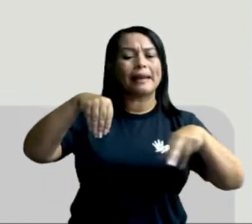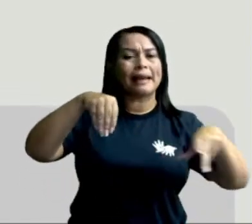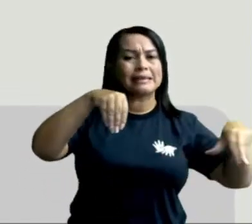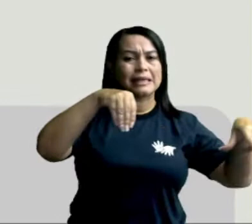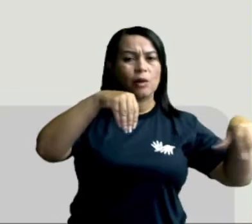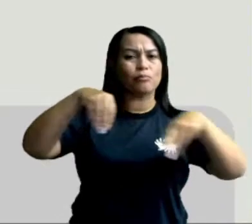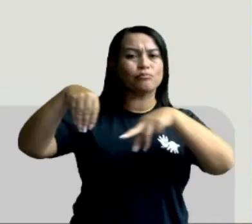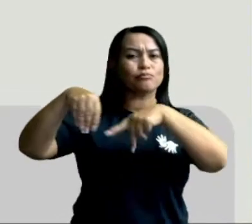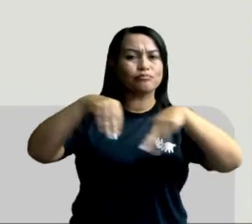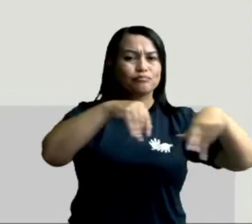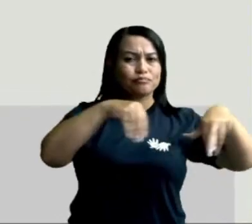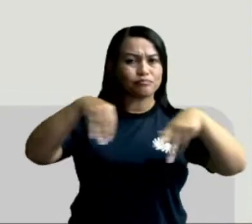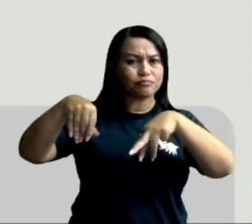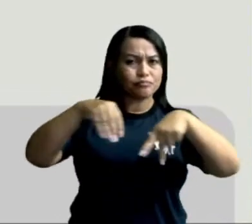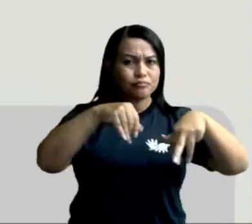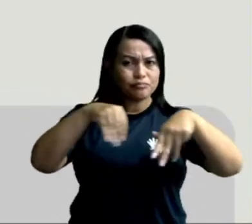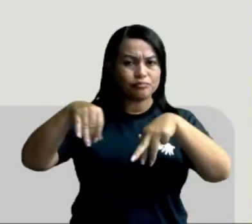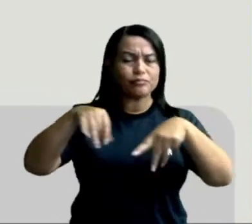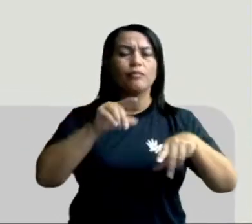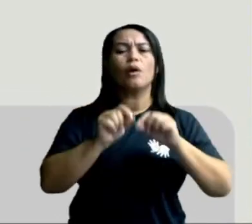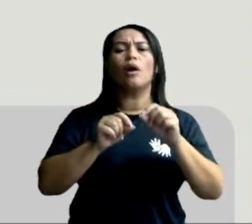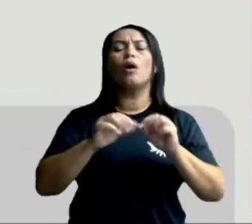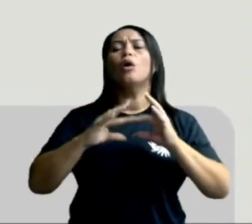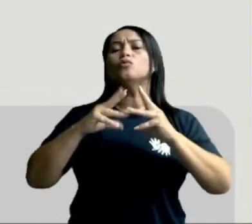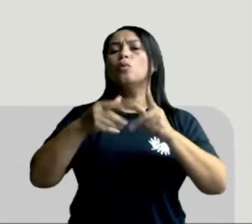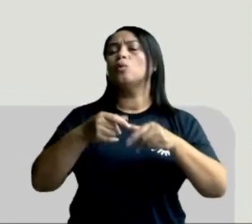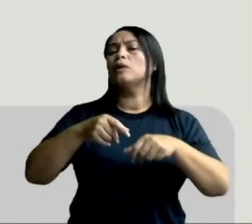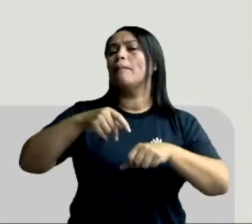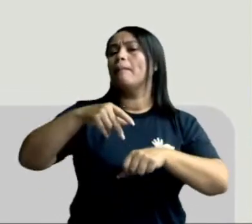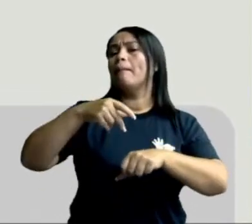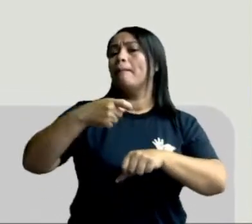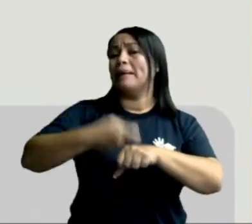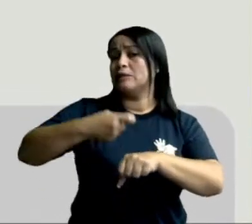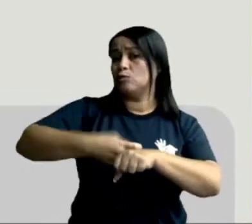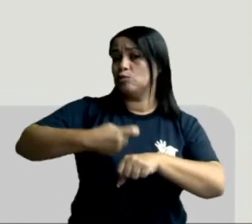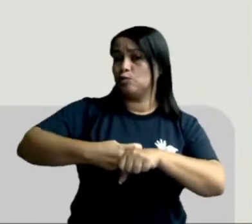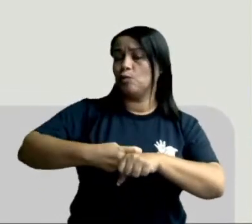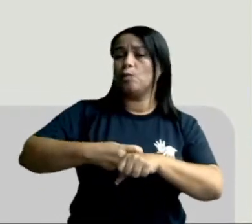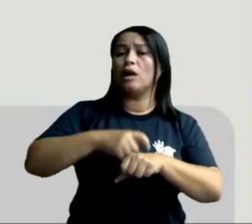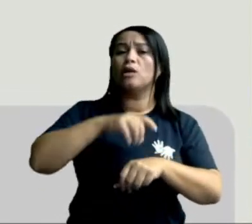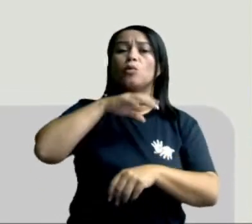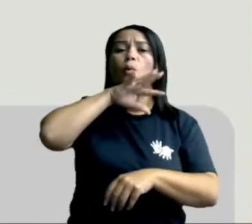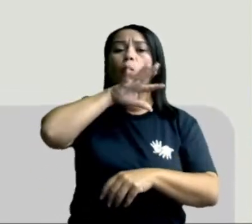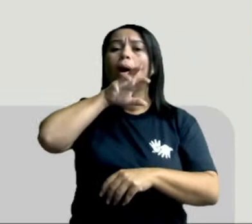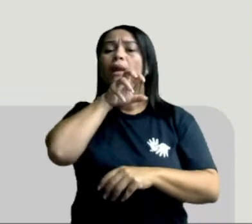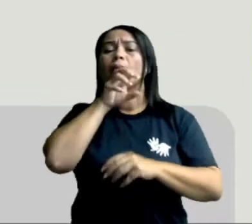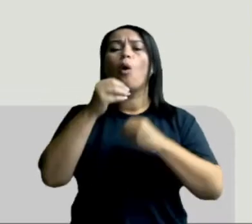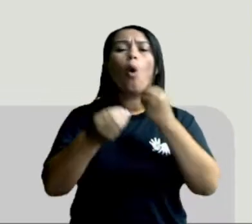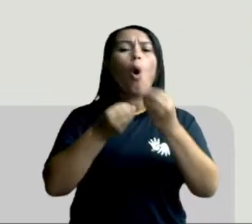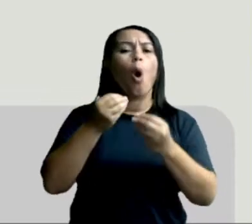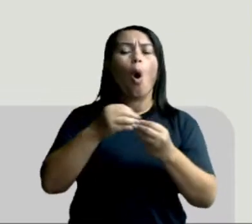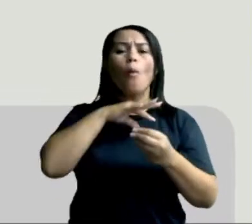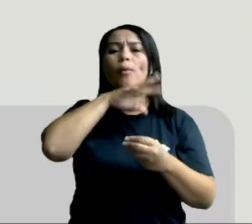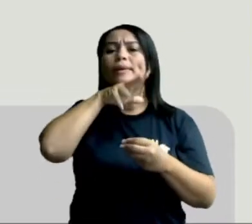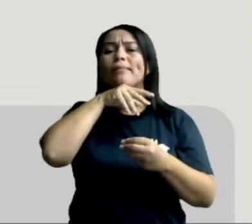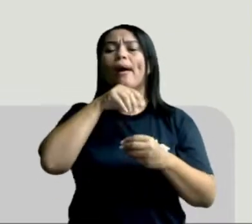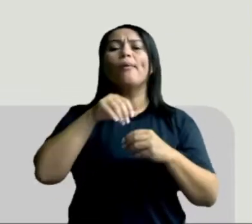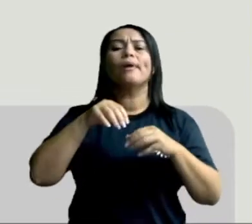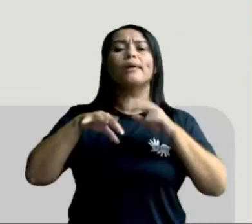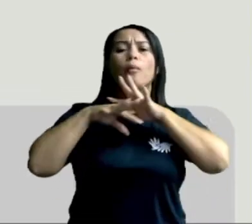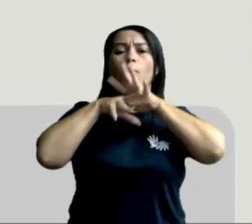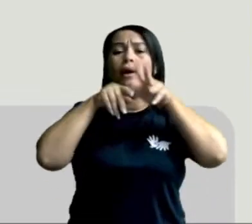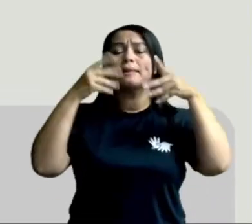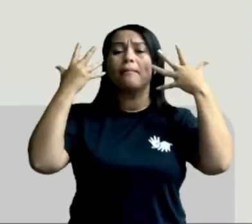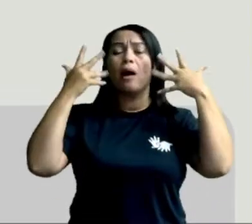em que toda a parte dura do animal é preenchida por minerais